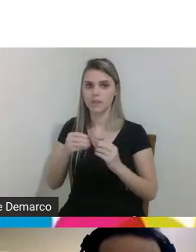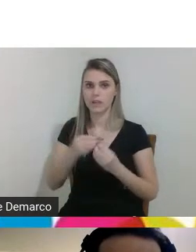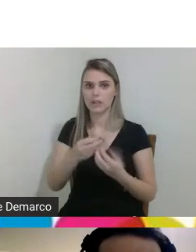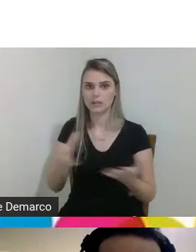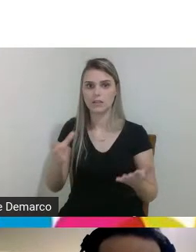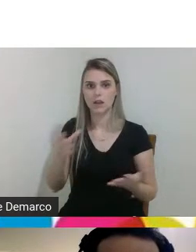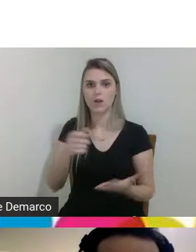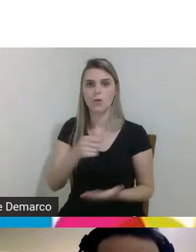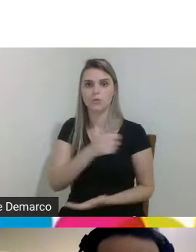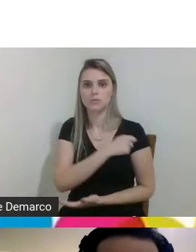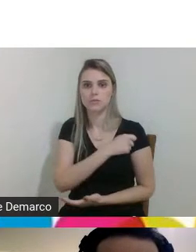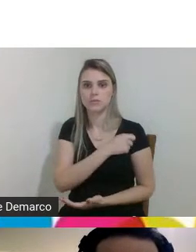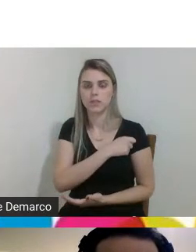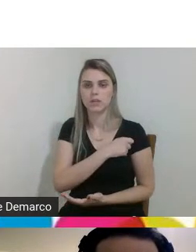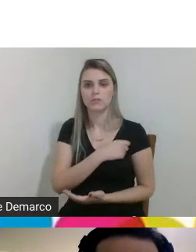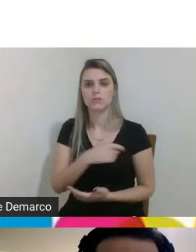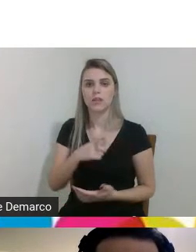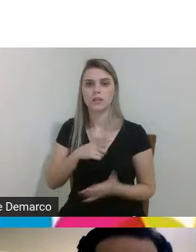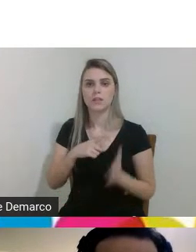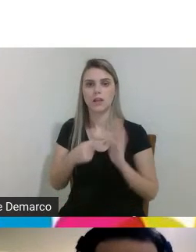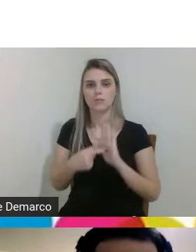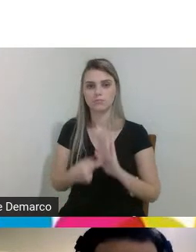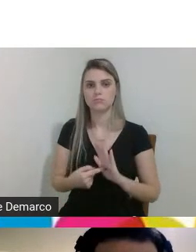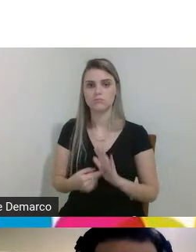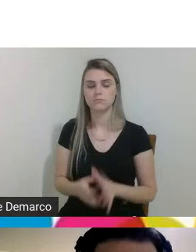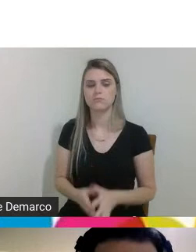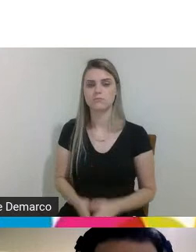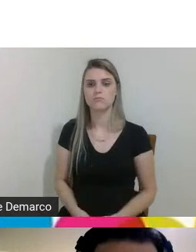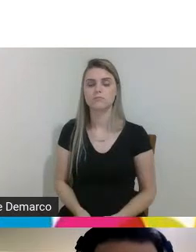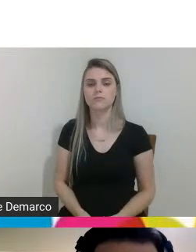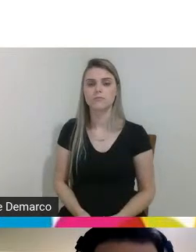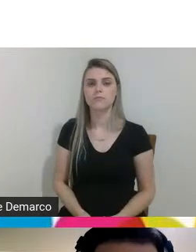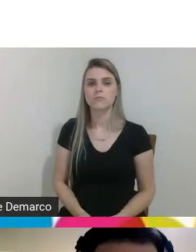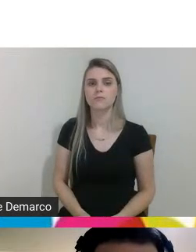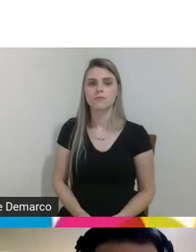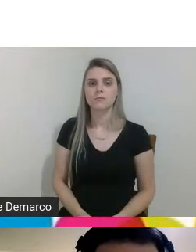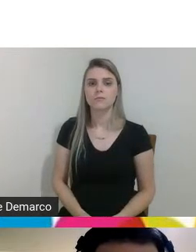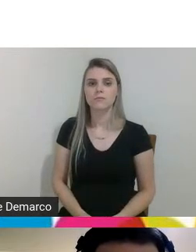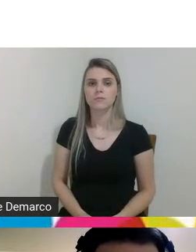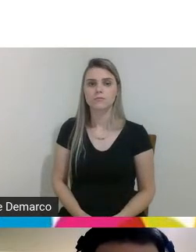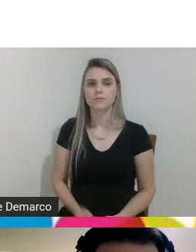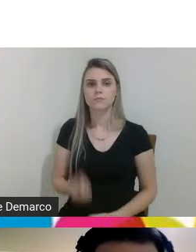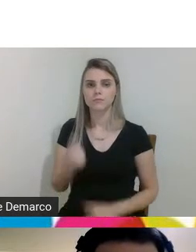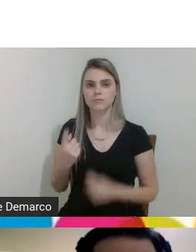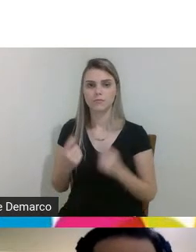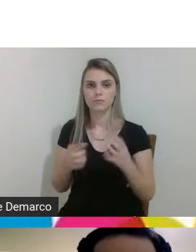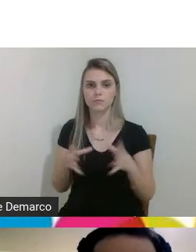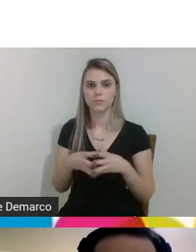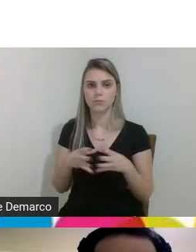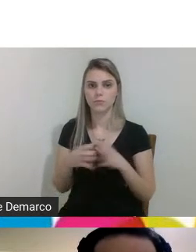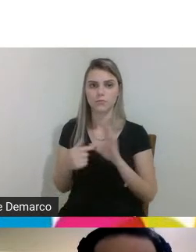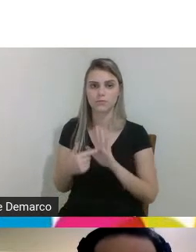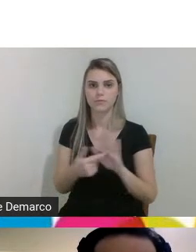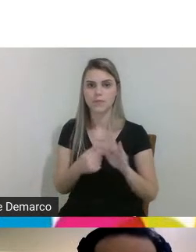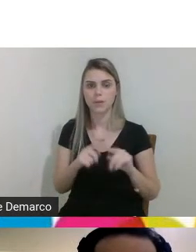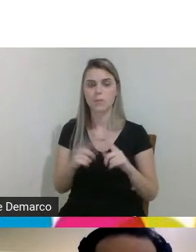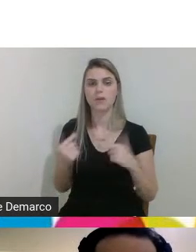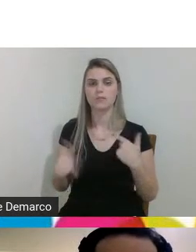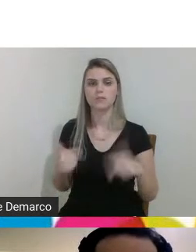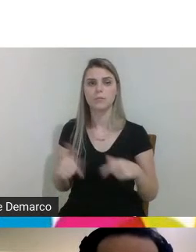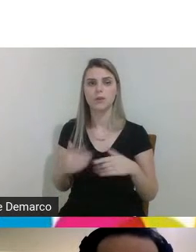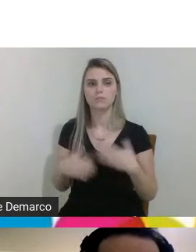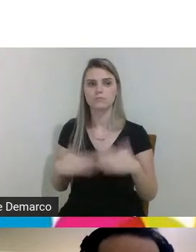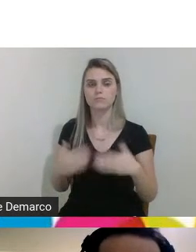a estarem apresentando né então foram alguns grupos que apresentaram mas os trabalhos são desenvolvidos por